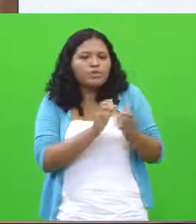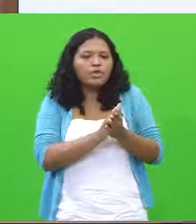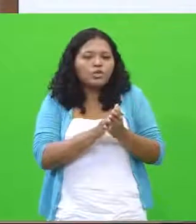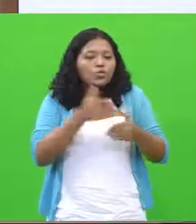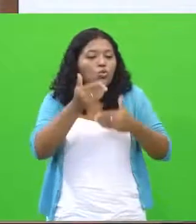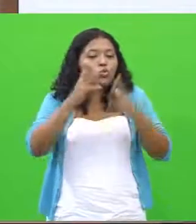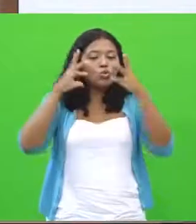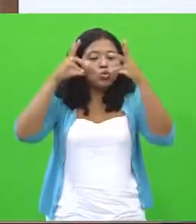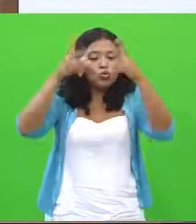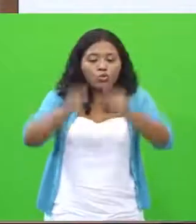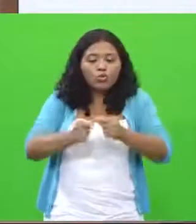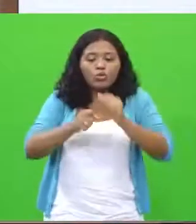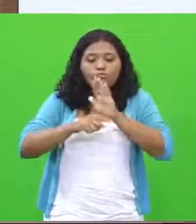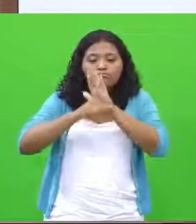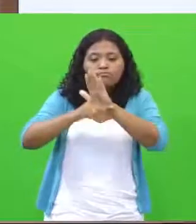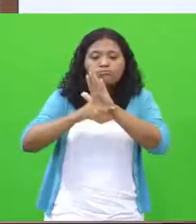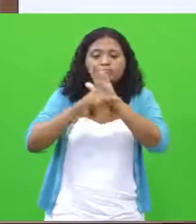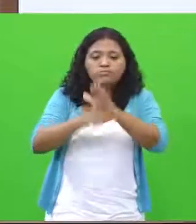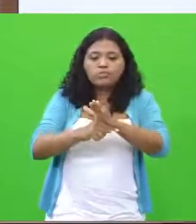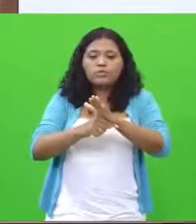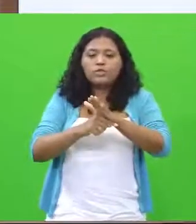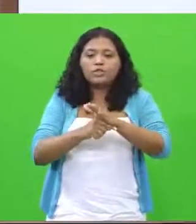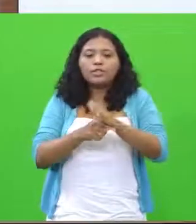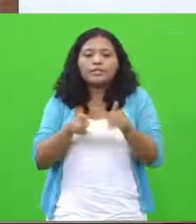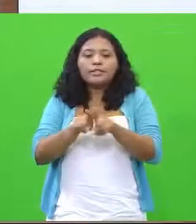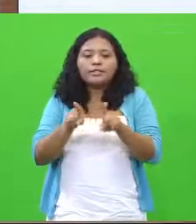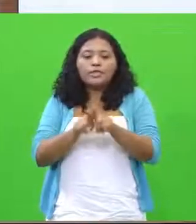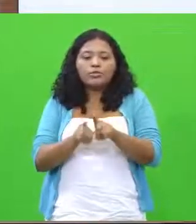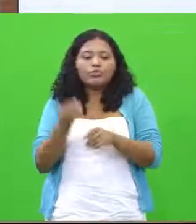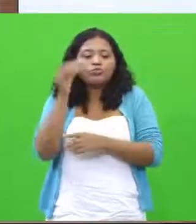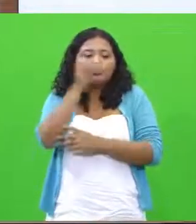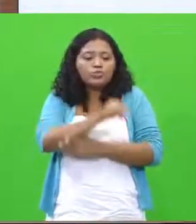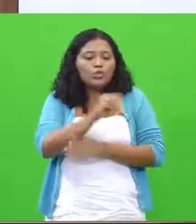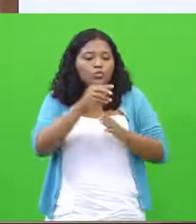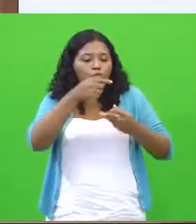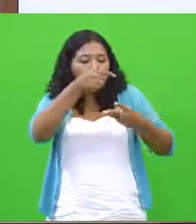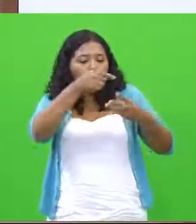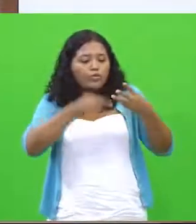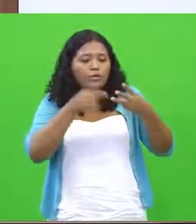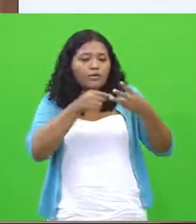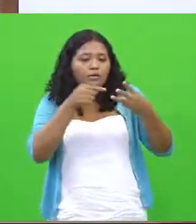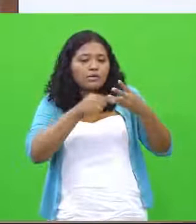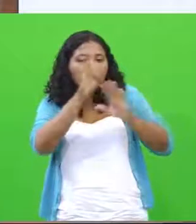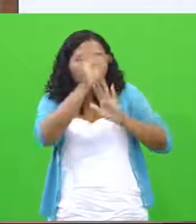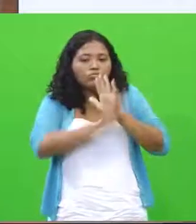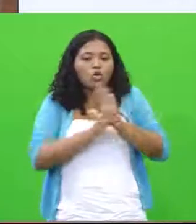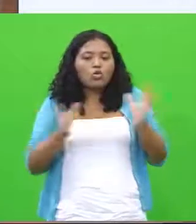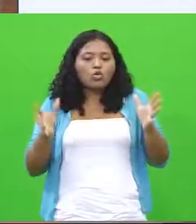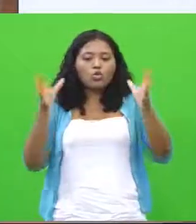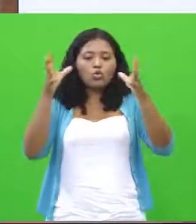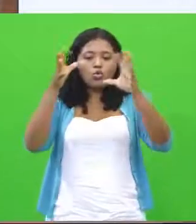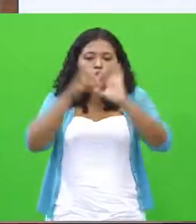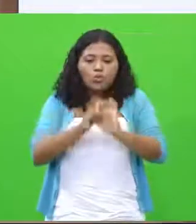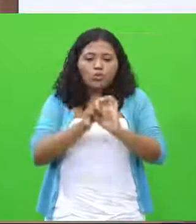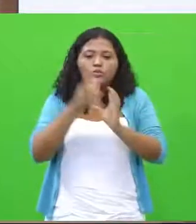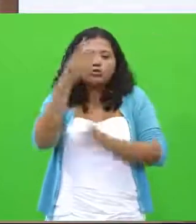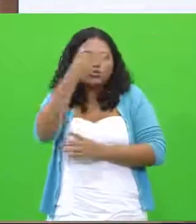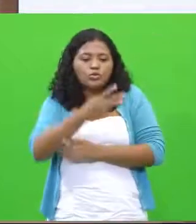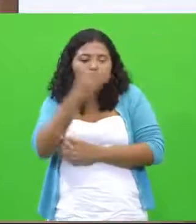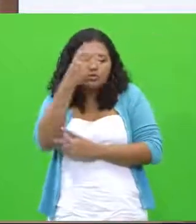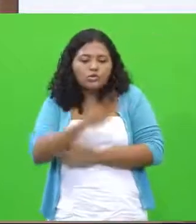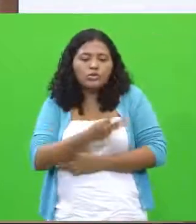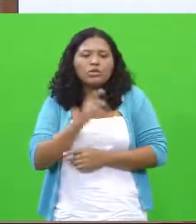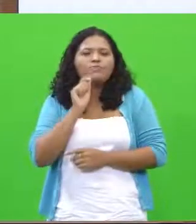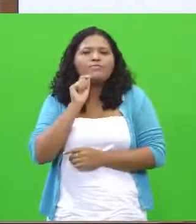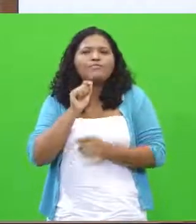vem para lhe dar um suporte que vai recair no terceiro. Então, todos eles se completam lhe perguntando, e você,